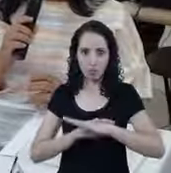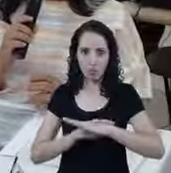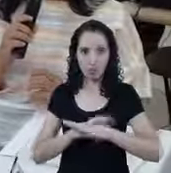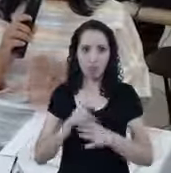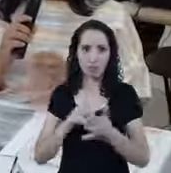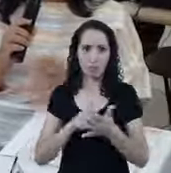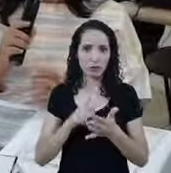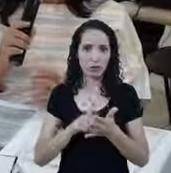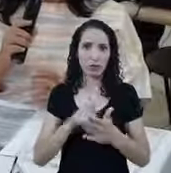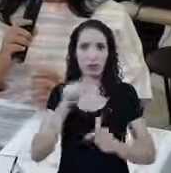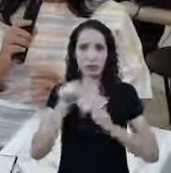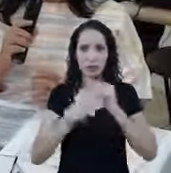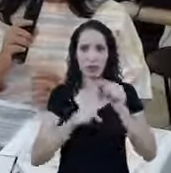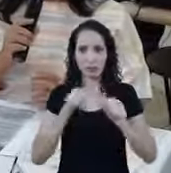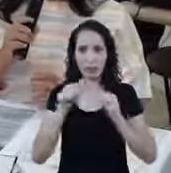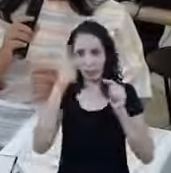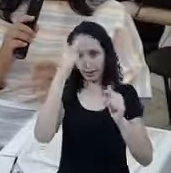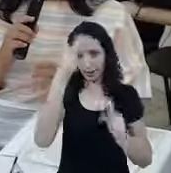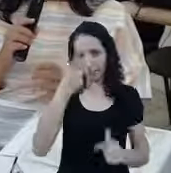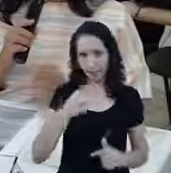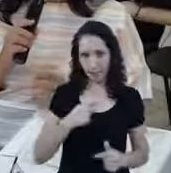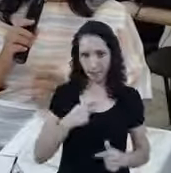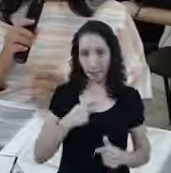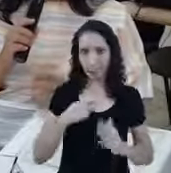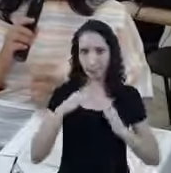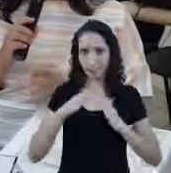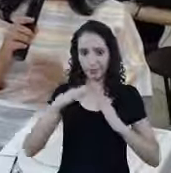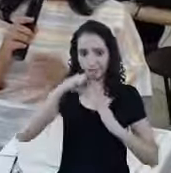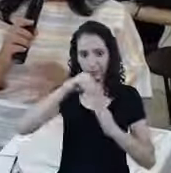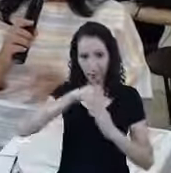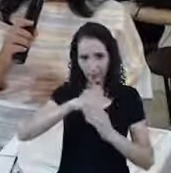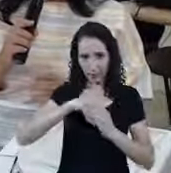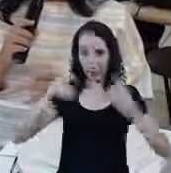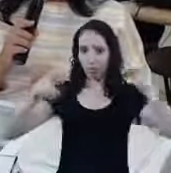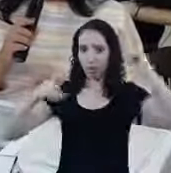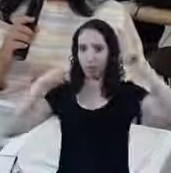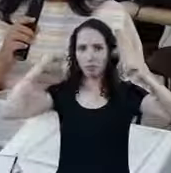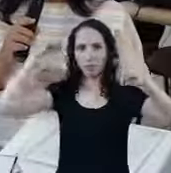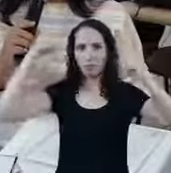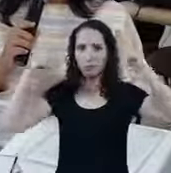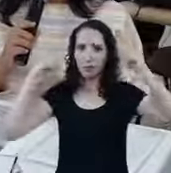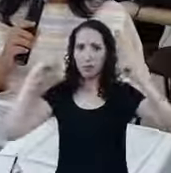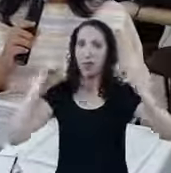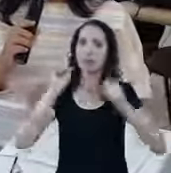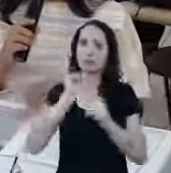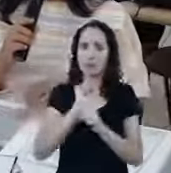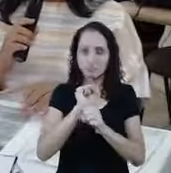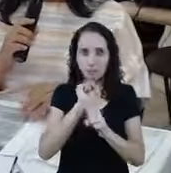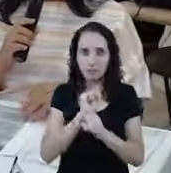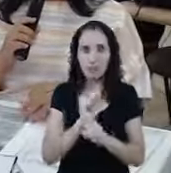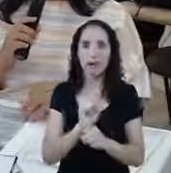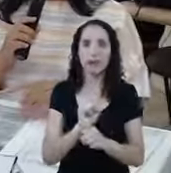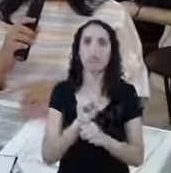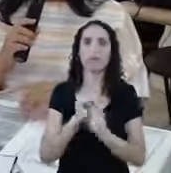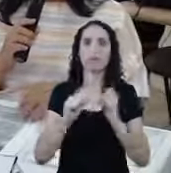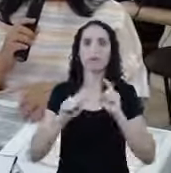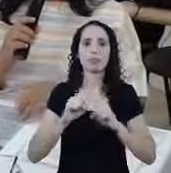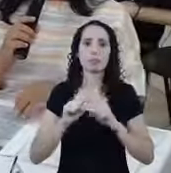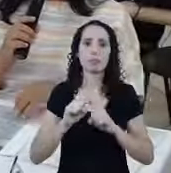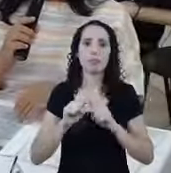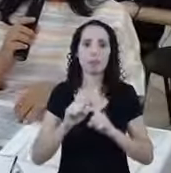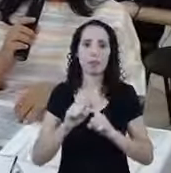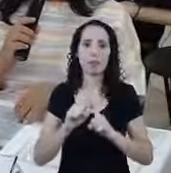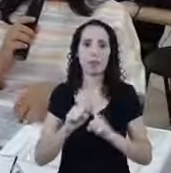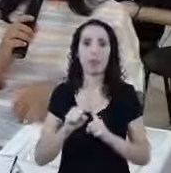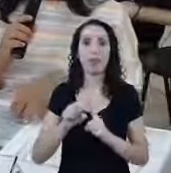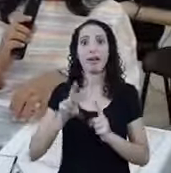Realmente Trabalhador informal Você está em casa Preocupado Aguarde Aguarde Porque esse auxílio